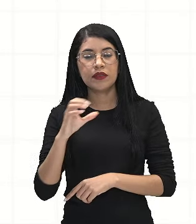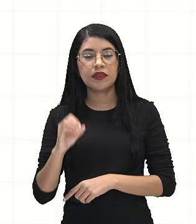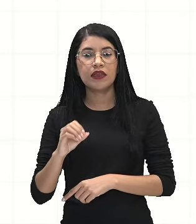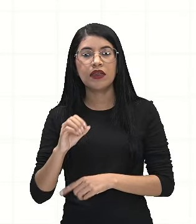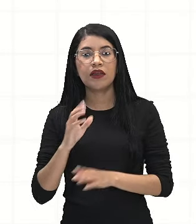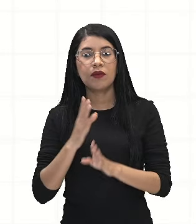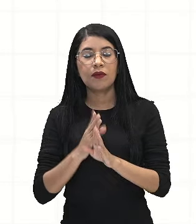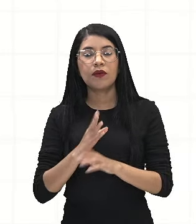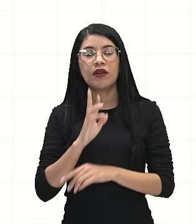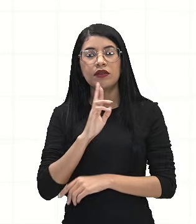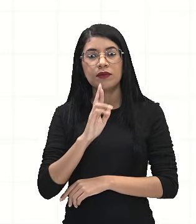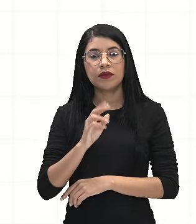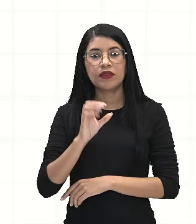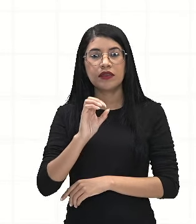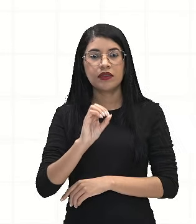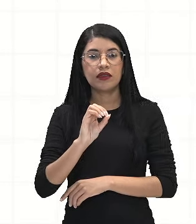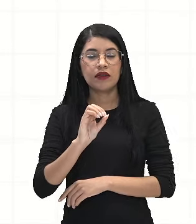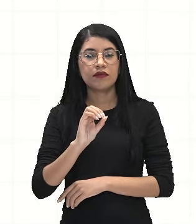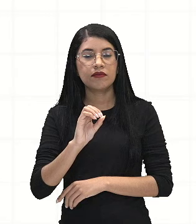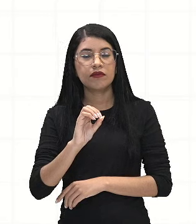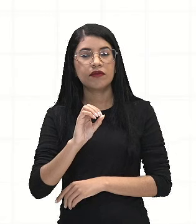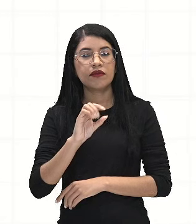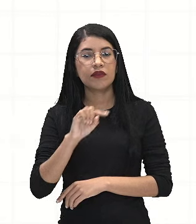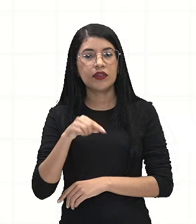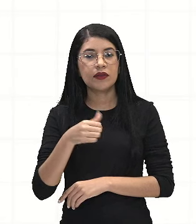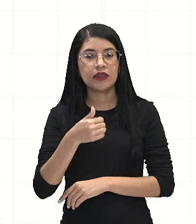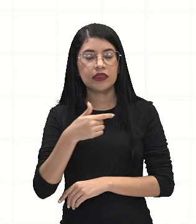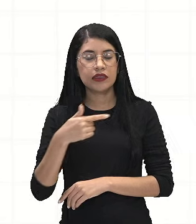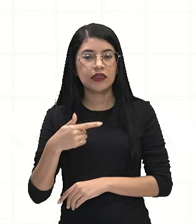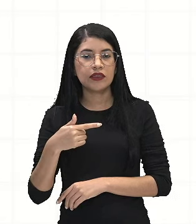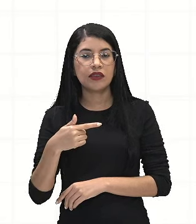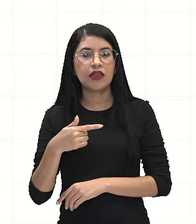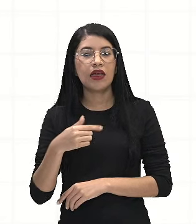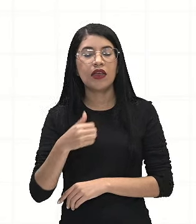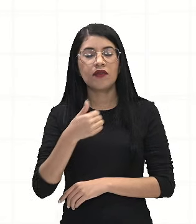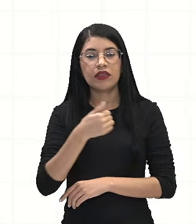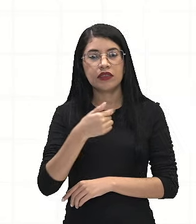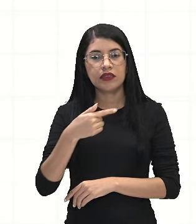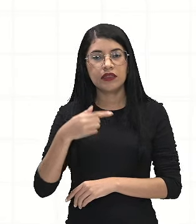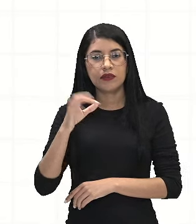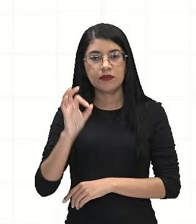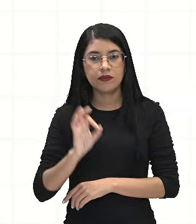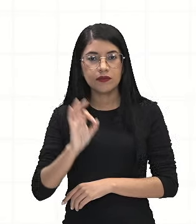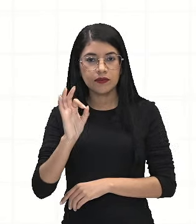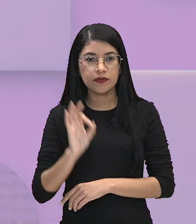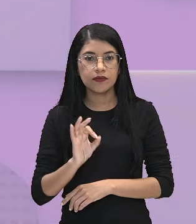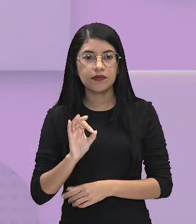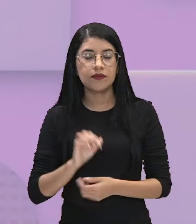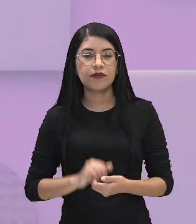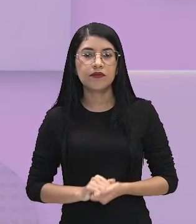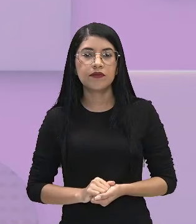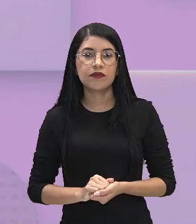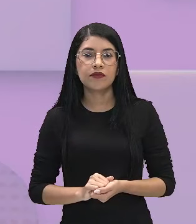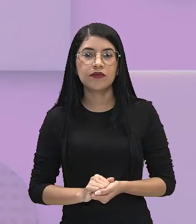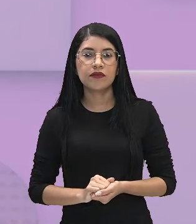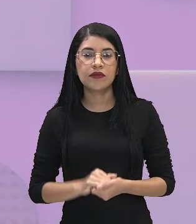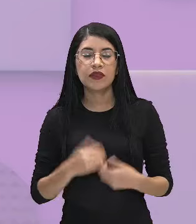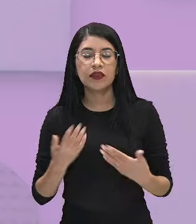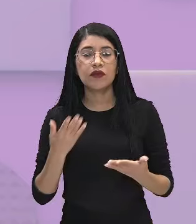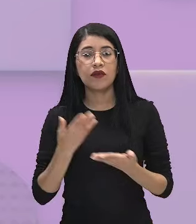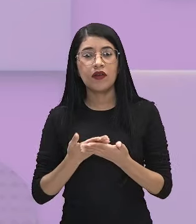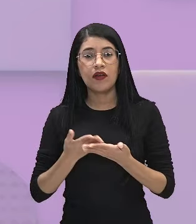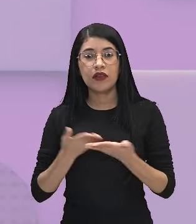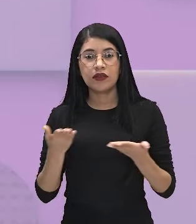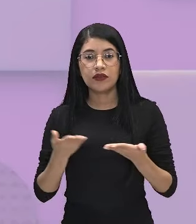% de possibilidade de retirar a carta que ele pediu aí no problema. Então, essa foi a